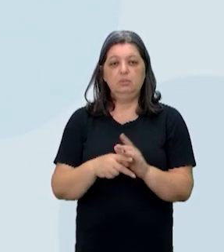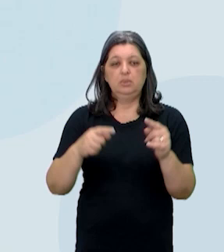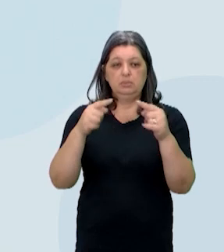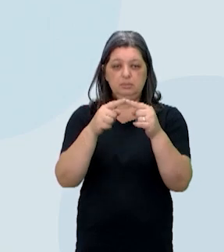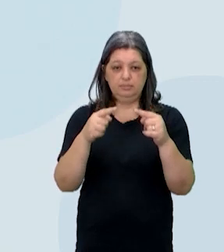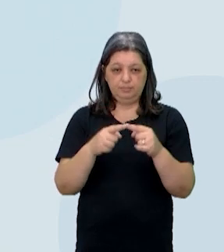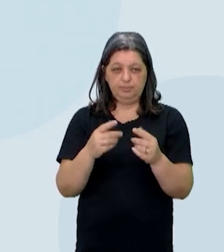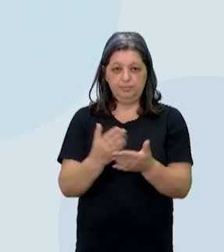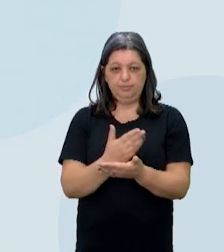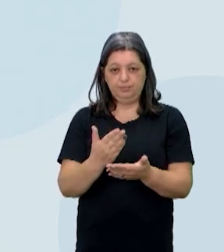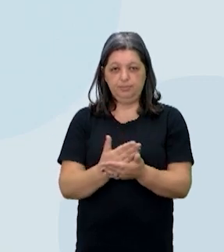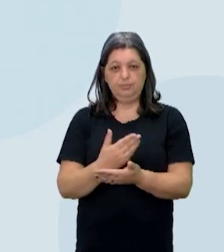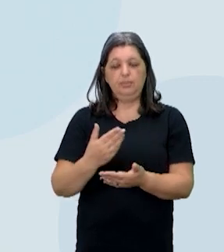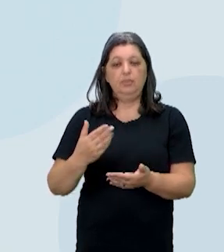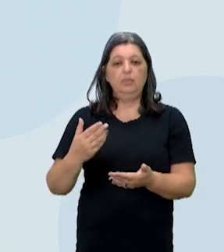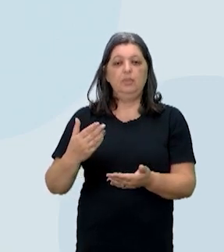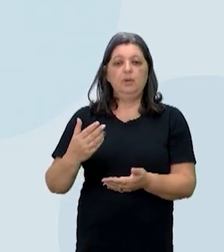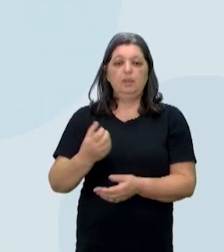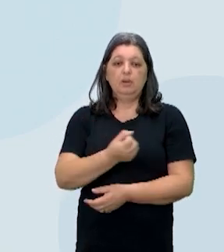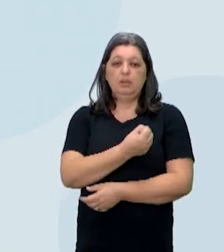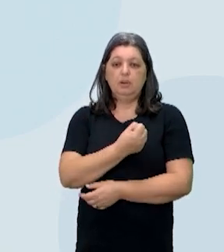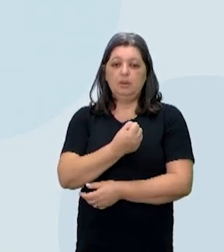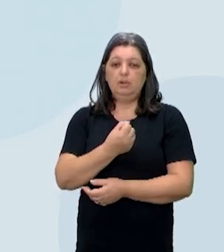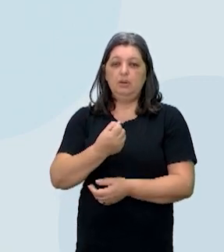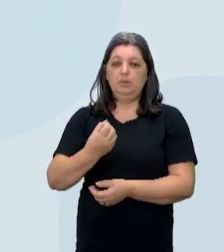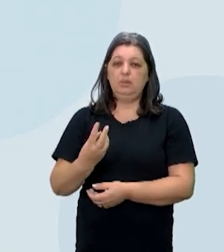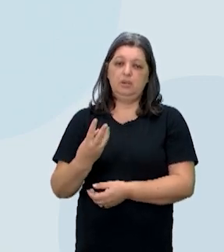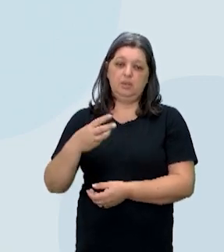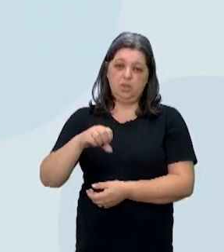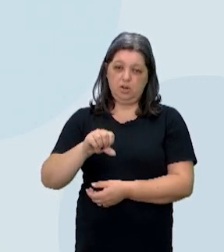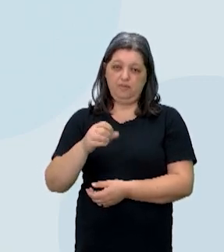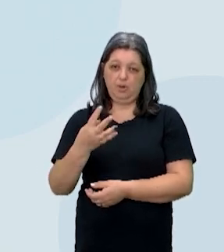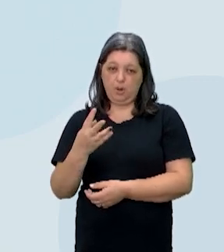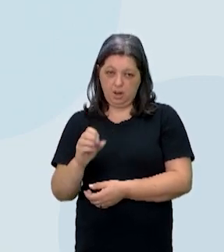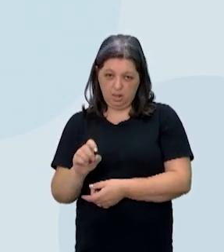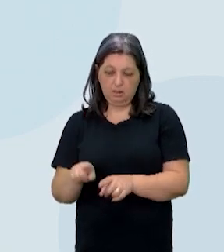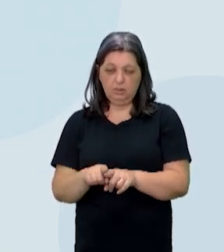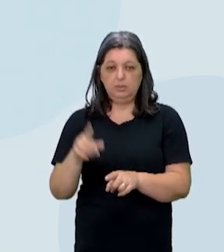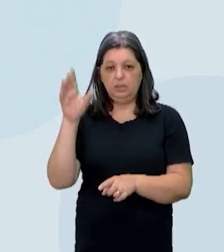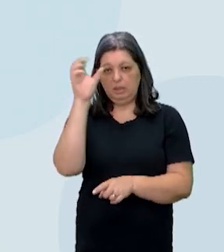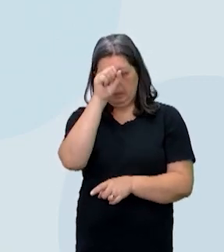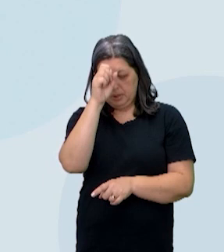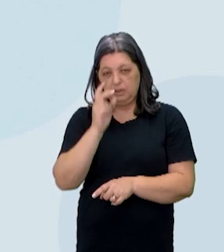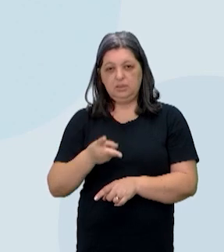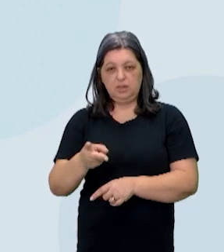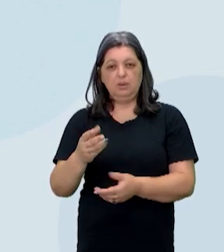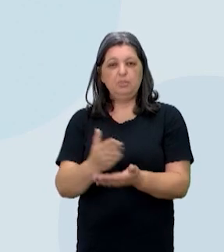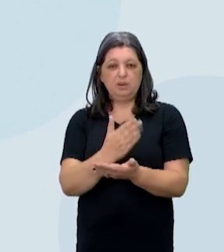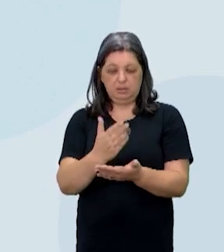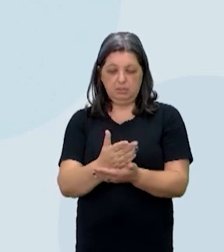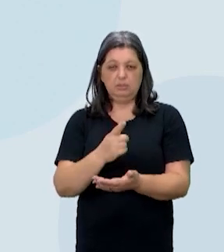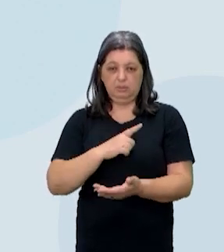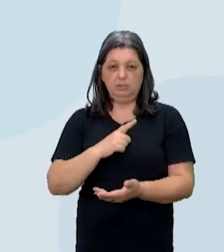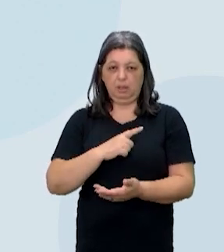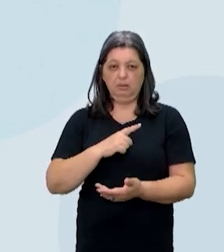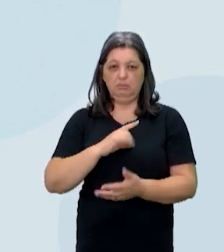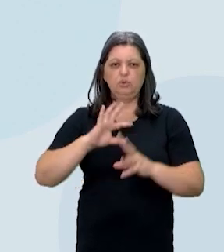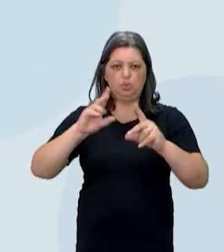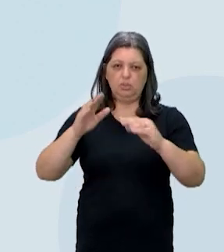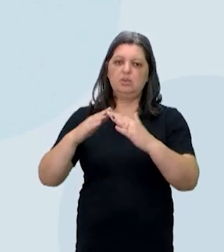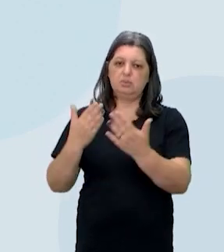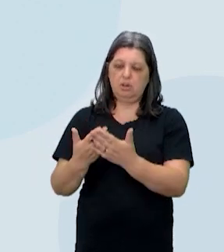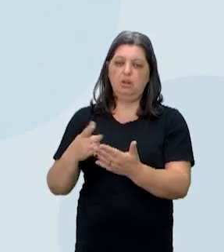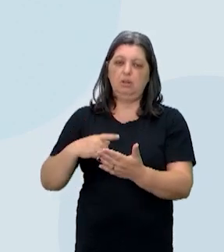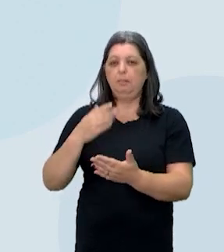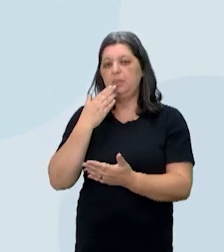páginas 39 a 40 do caderno Aprender Sempre, que em todas as escolas a gente tem esse material. Você pode